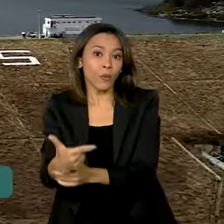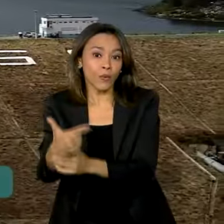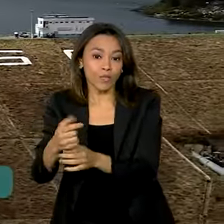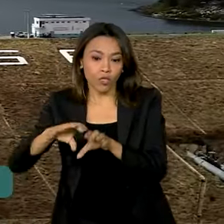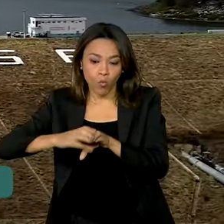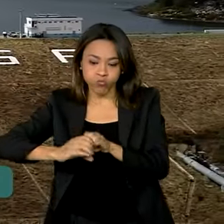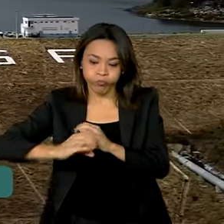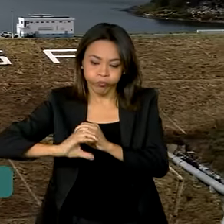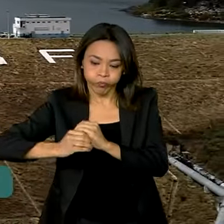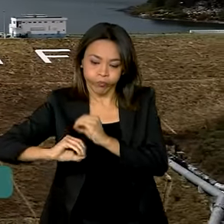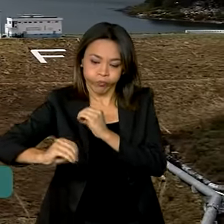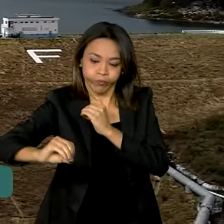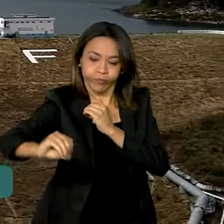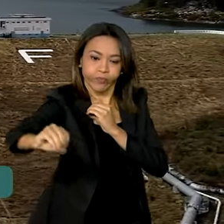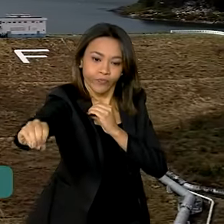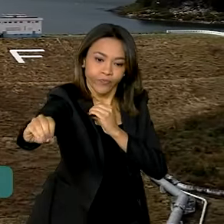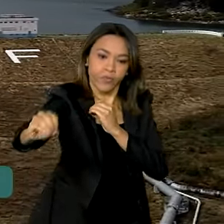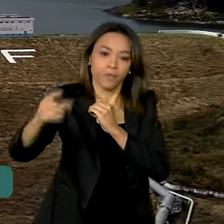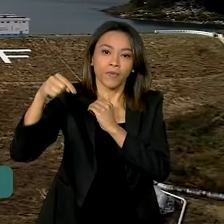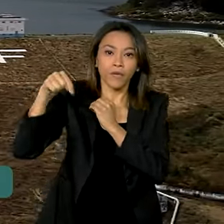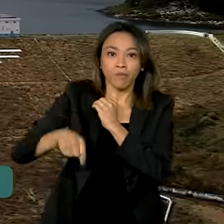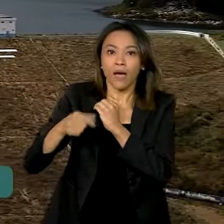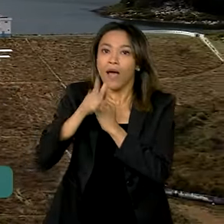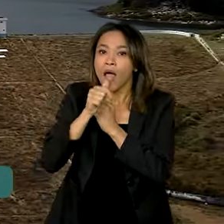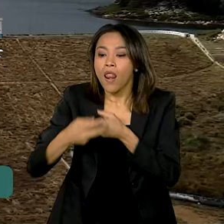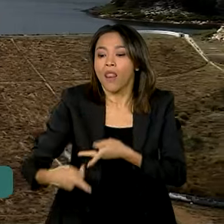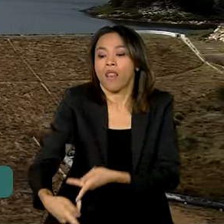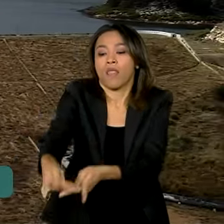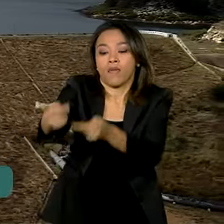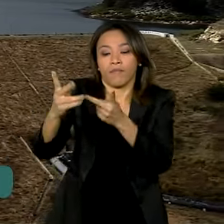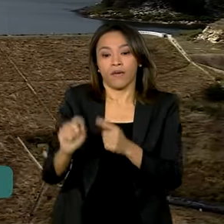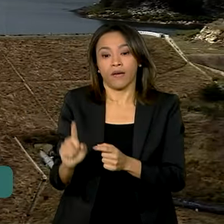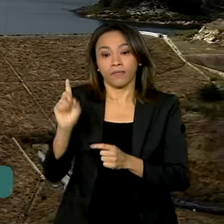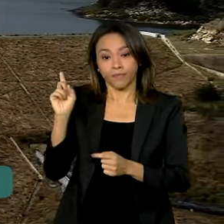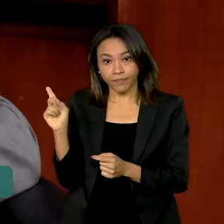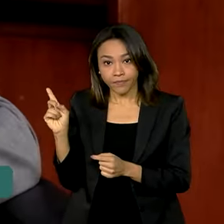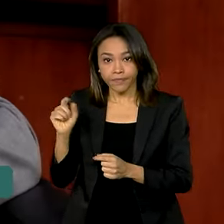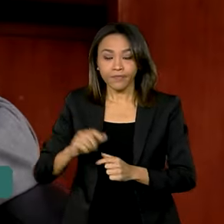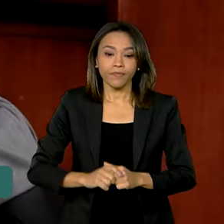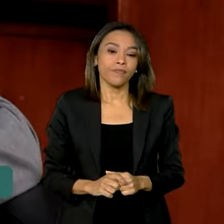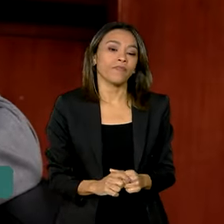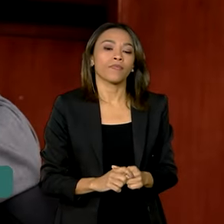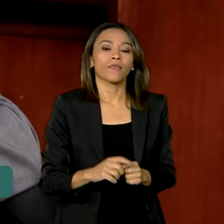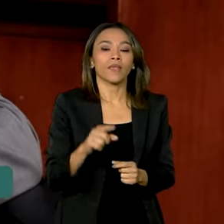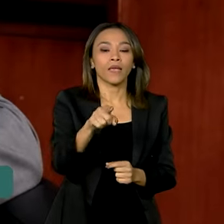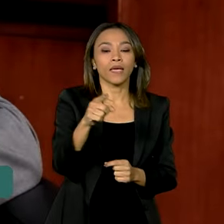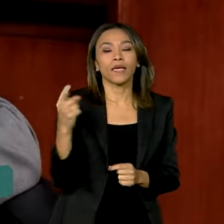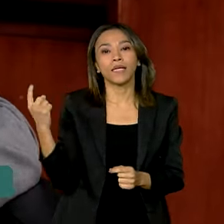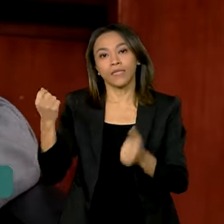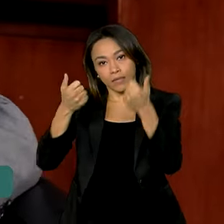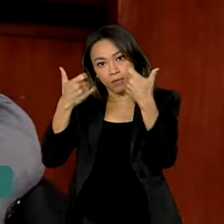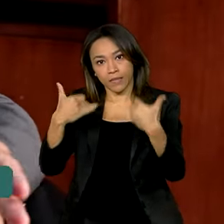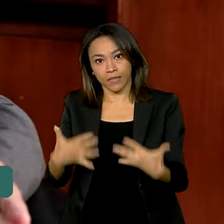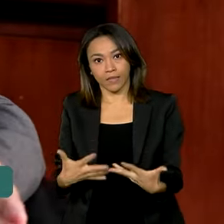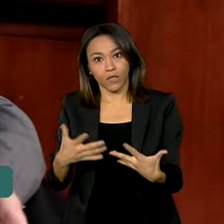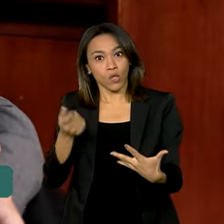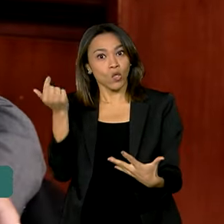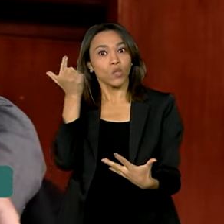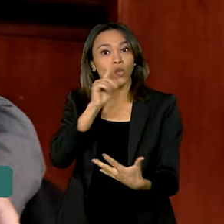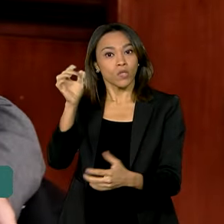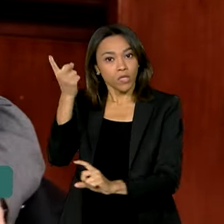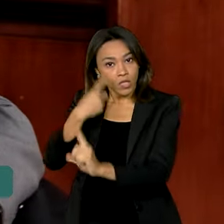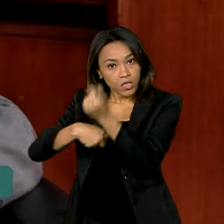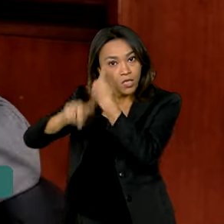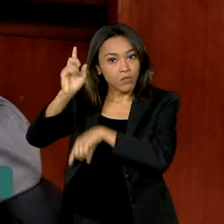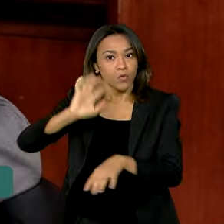e de estruturas, como a estação de bombeamento principal e adutoras. Fizemos com êxito a concessão do Baixio do